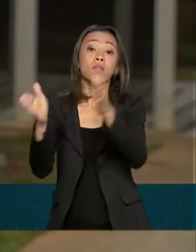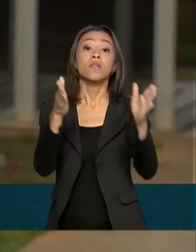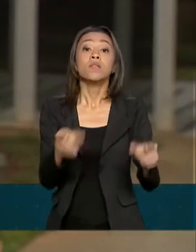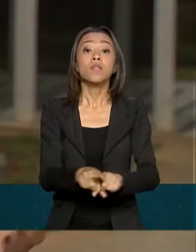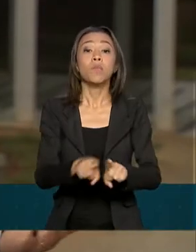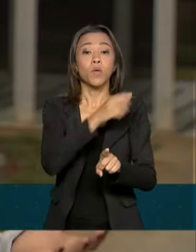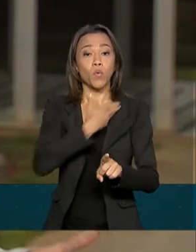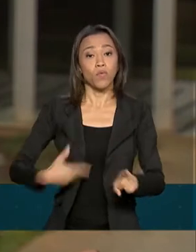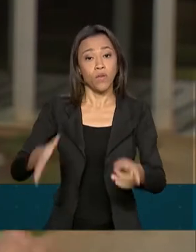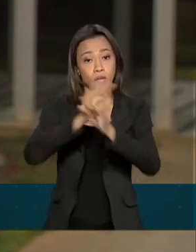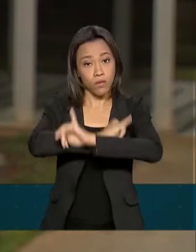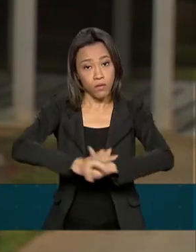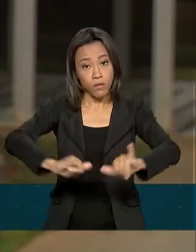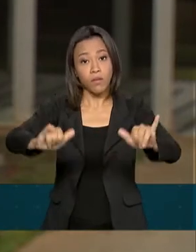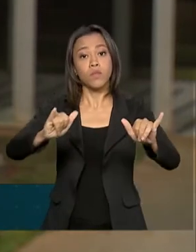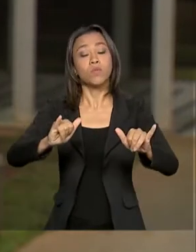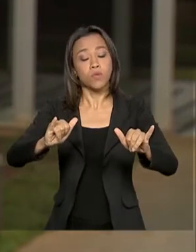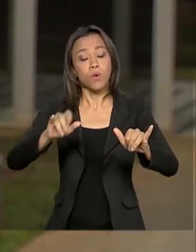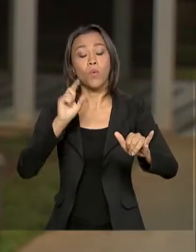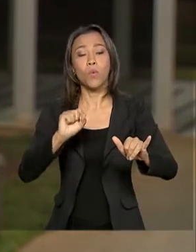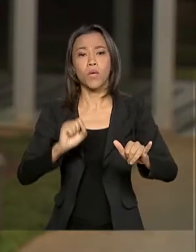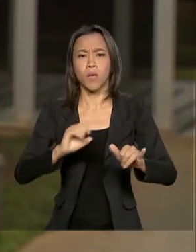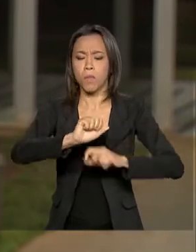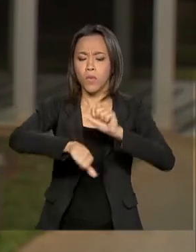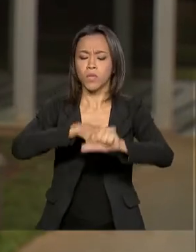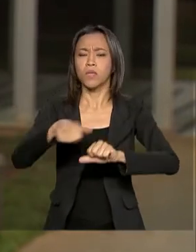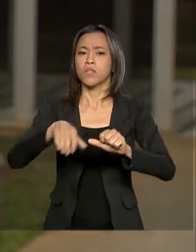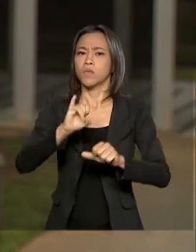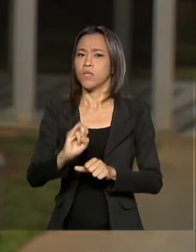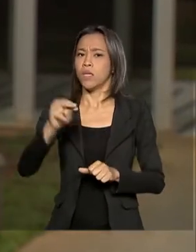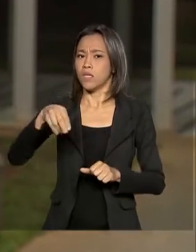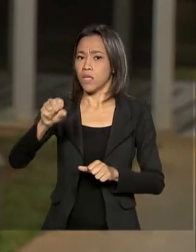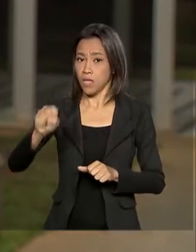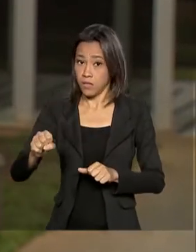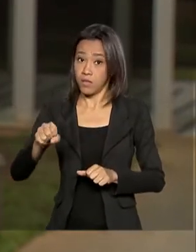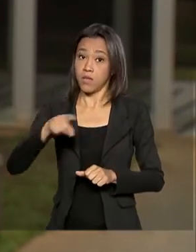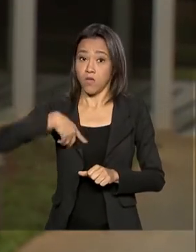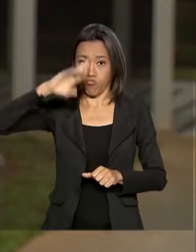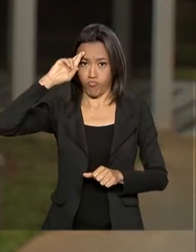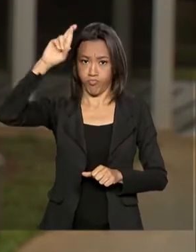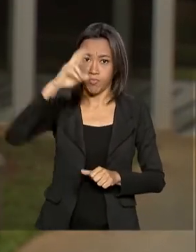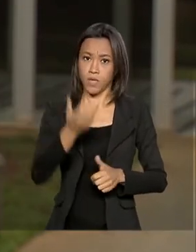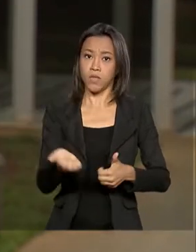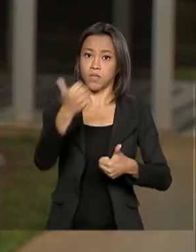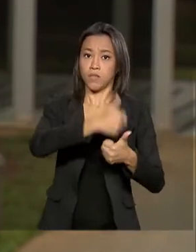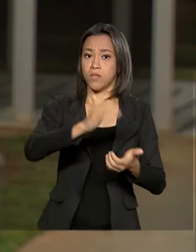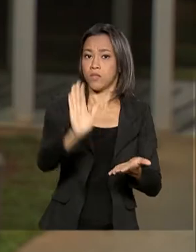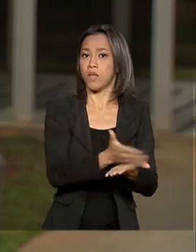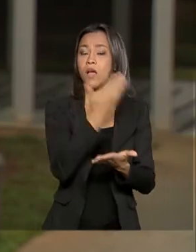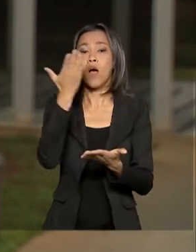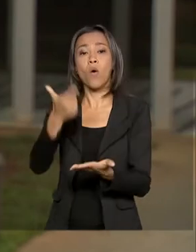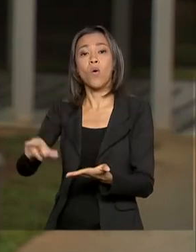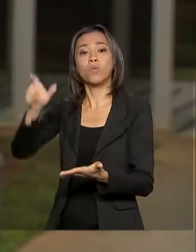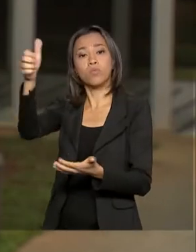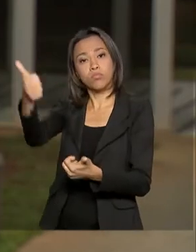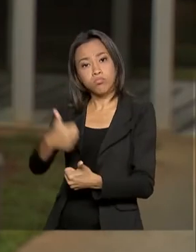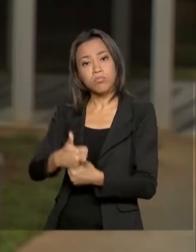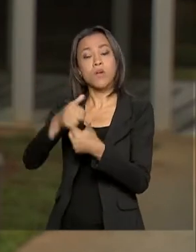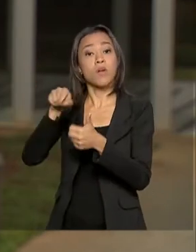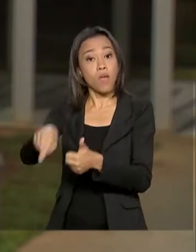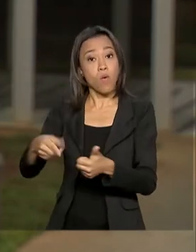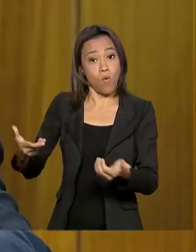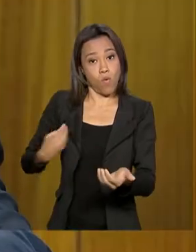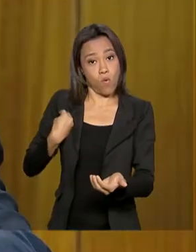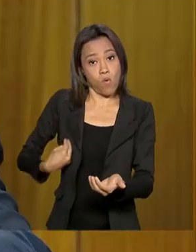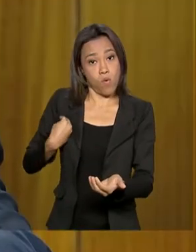mudanças na direção do INSS, desde a presidência do Instituto, Renato Vieira, e assume Leonardo Rolim, atual secretário de